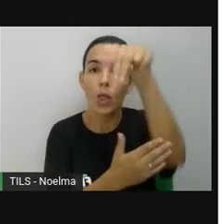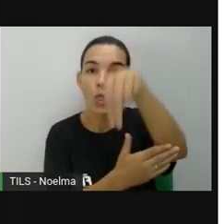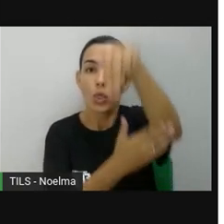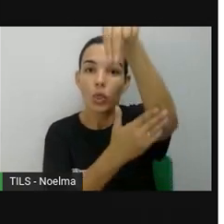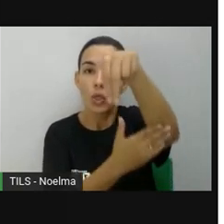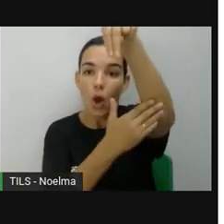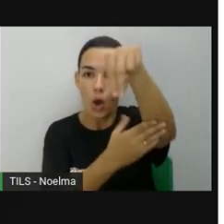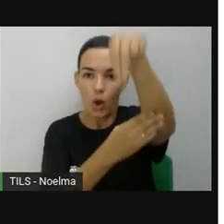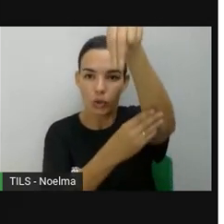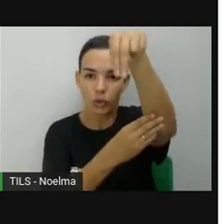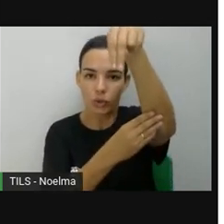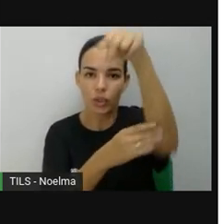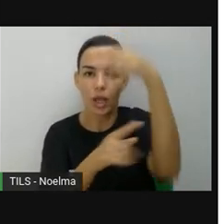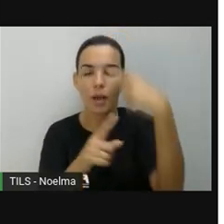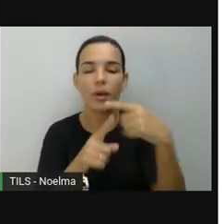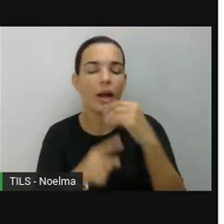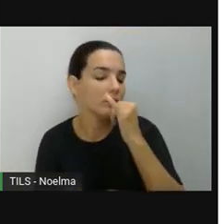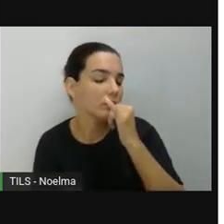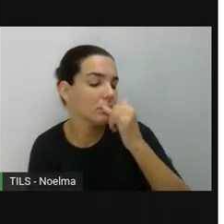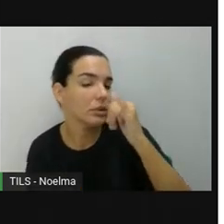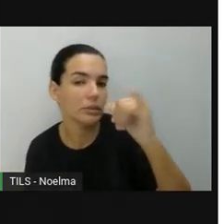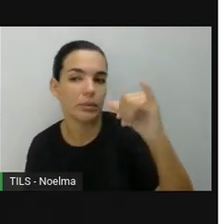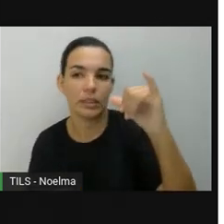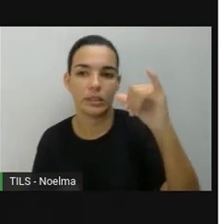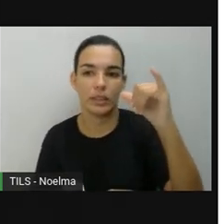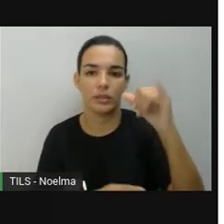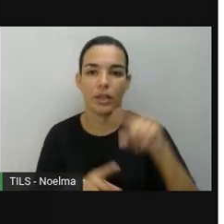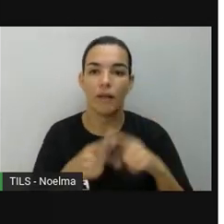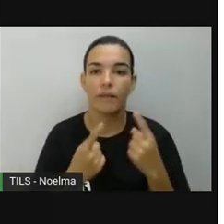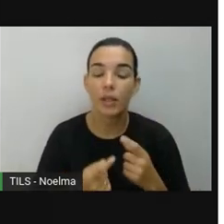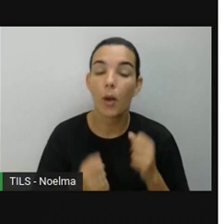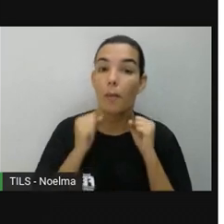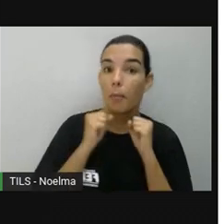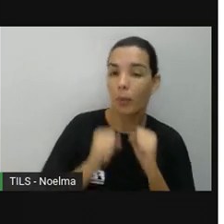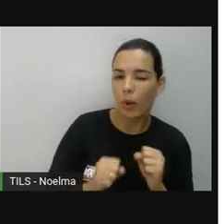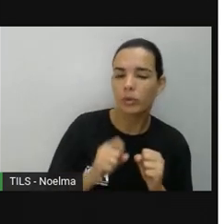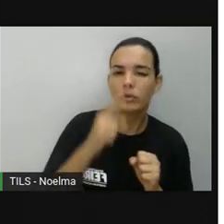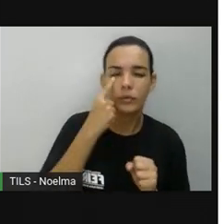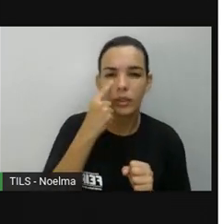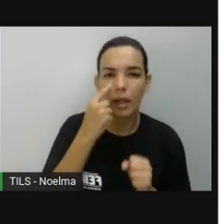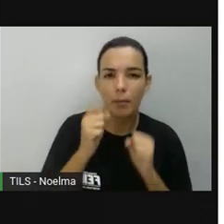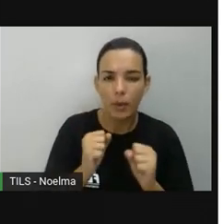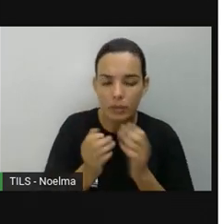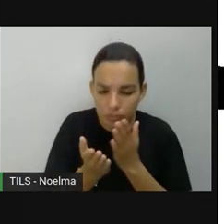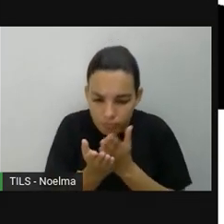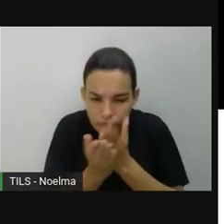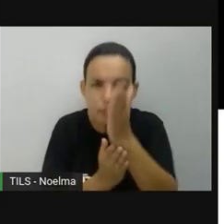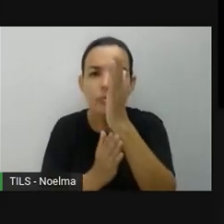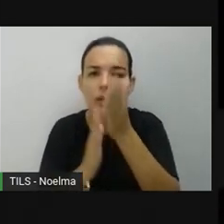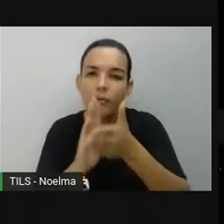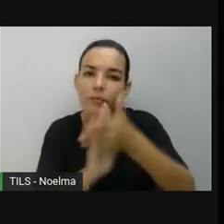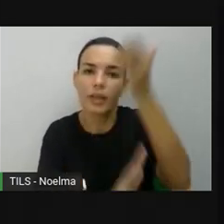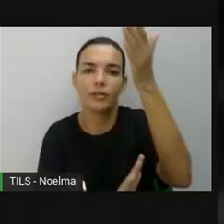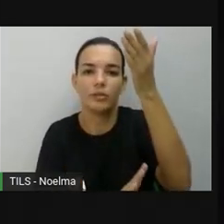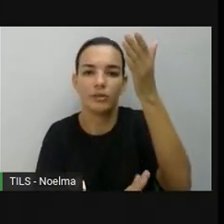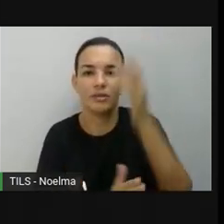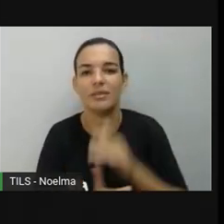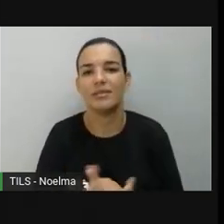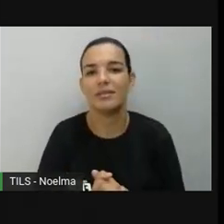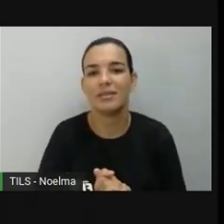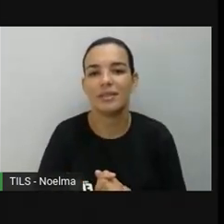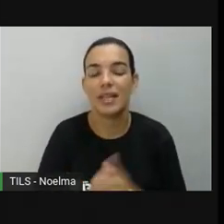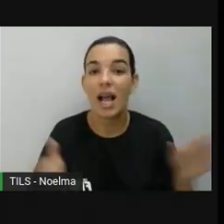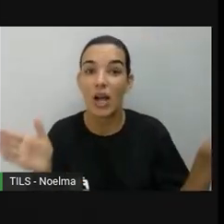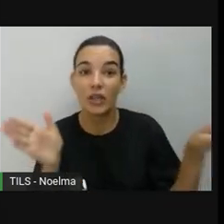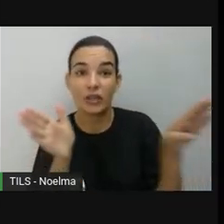apontando para a direção norte. Com isso, é possível traçar a rota de viagem. Com